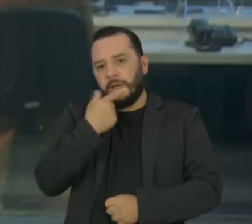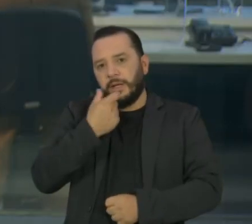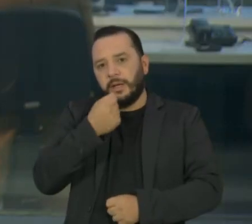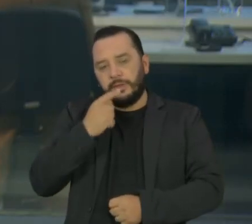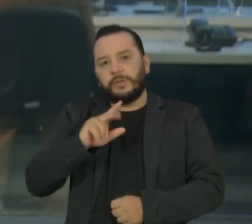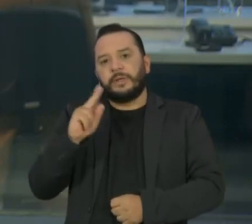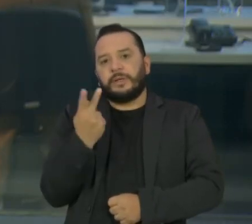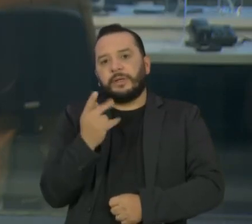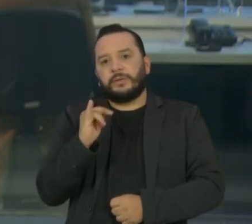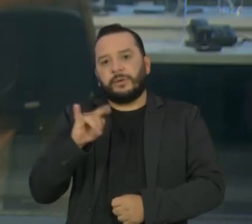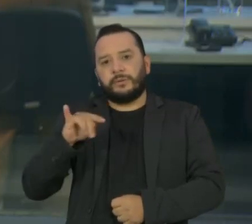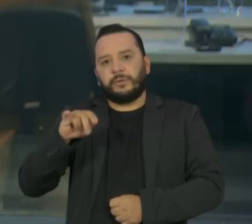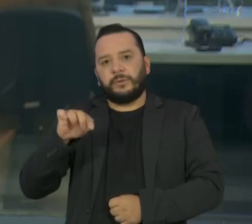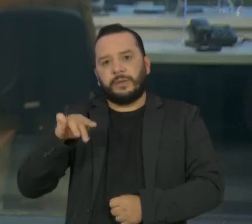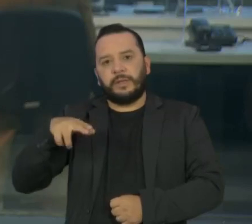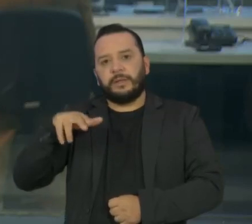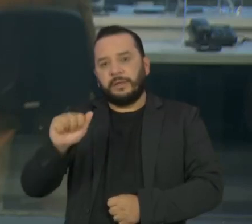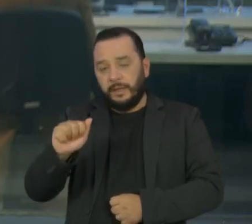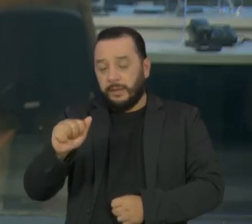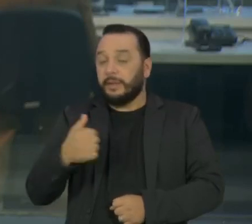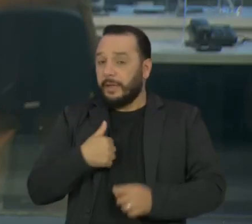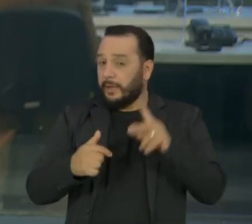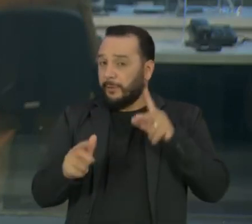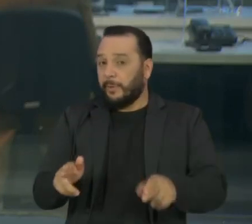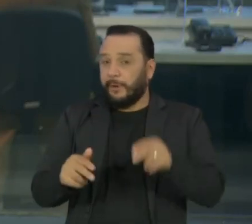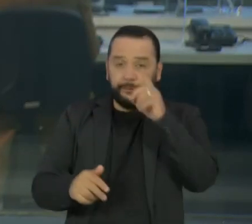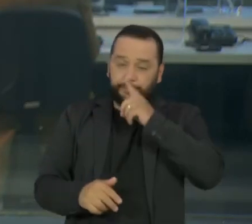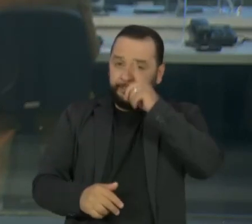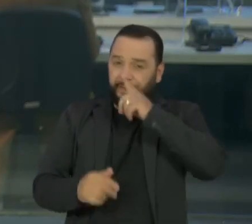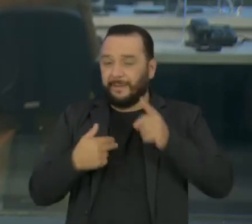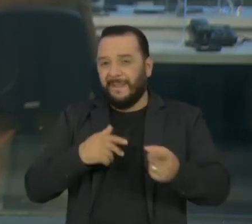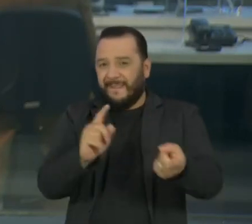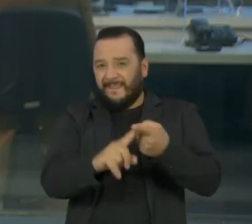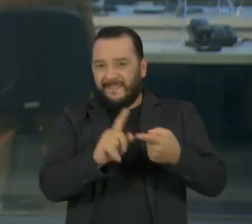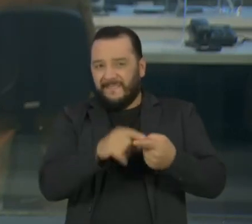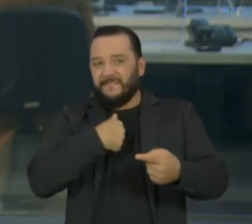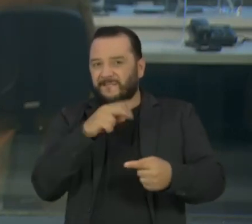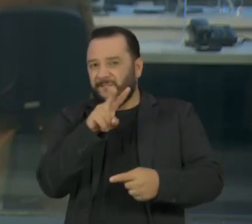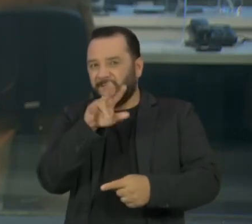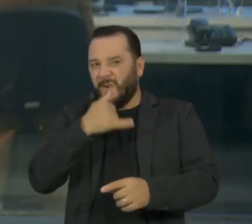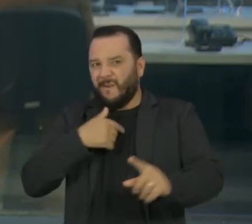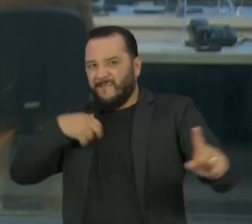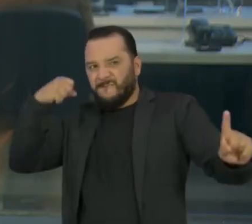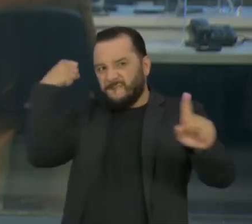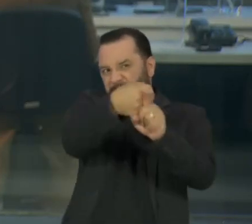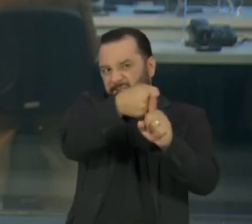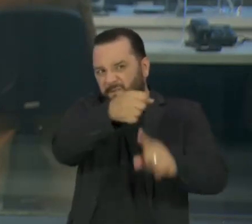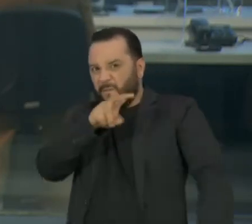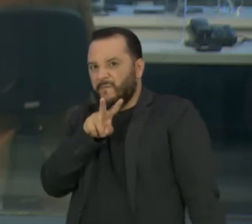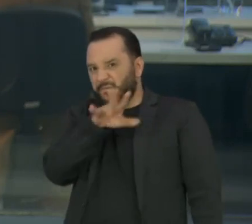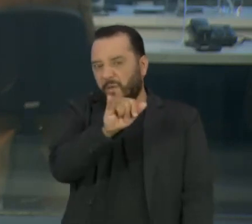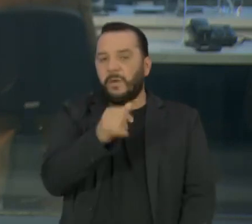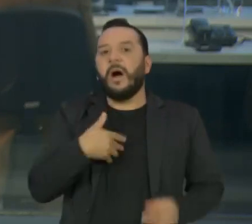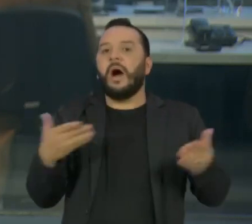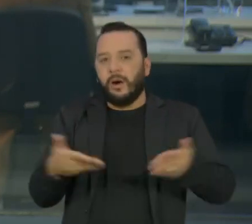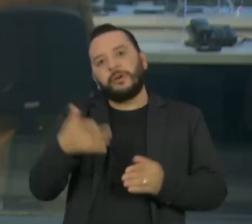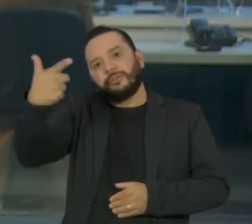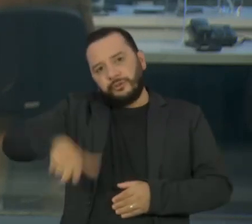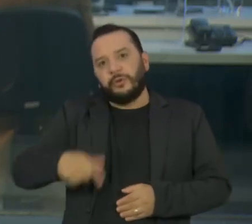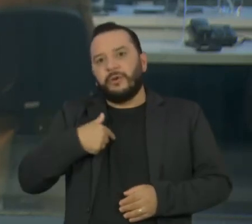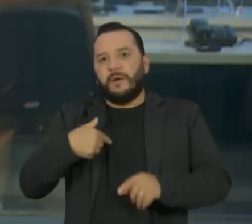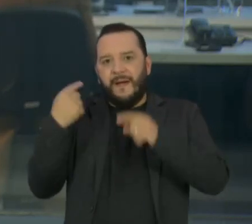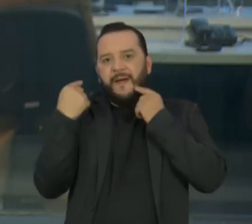Como aconteceu no domingo, quando ameaçou um jornalista com um soco na cara, o presidente Bolsonaro voltou a ofender